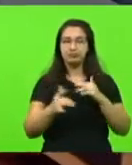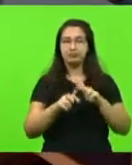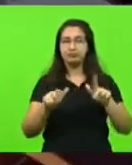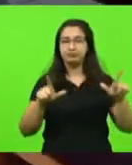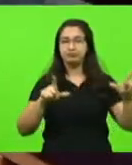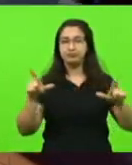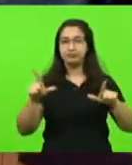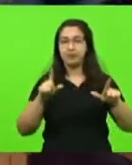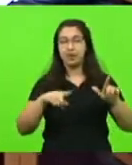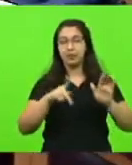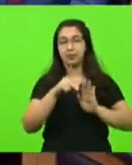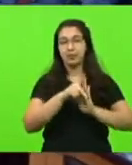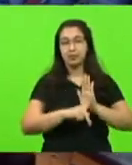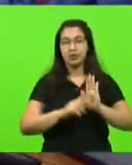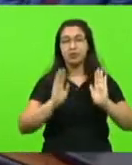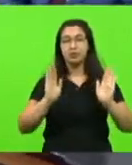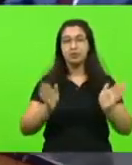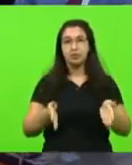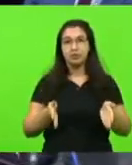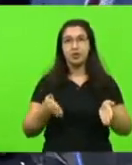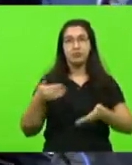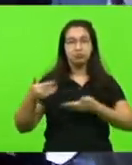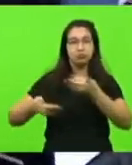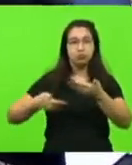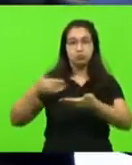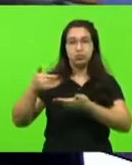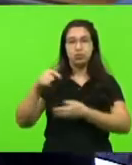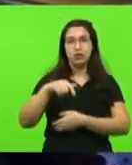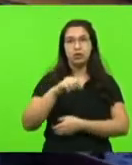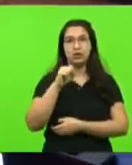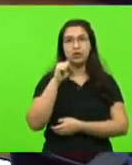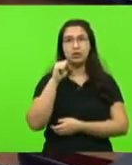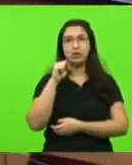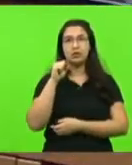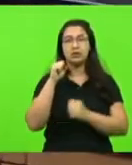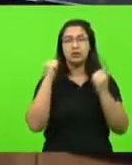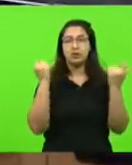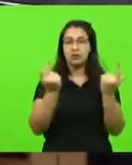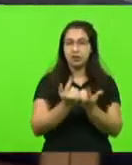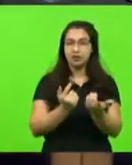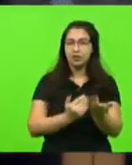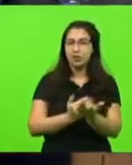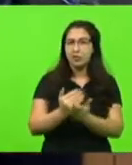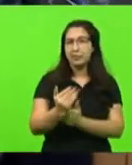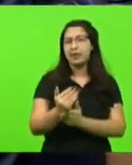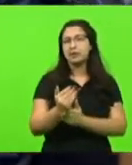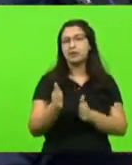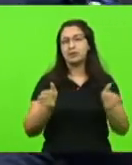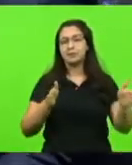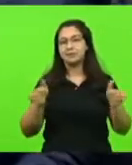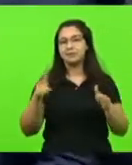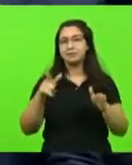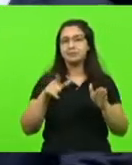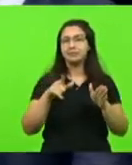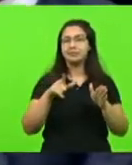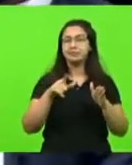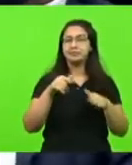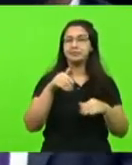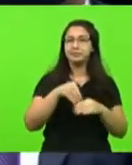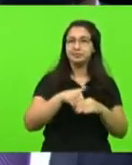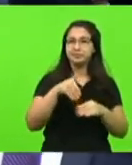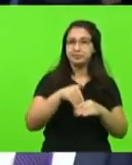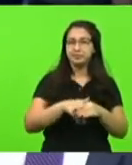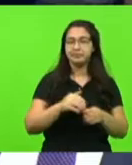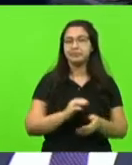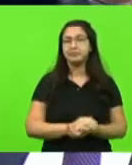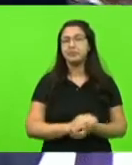verdade, esse é um projeto que já está tramitando nessa casa há um bom tempo, desde o início da legislatura. E ocorre que, do